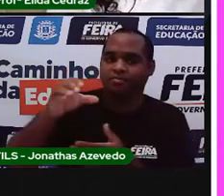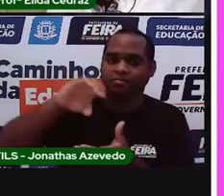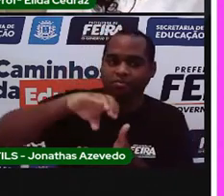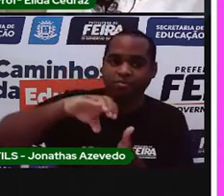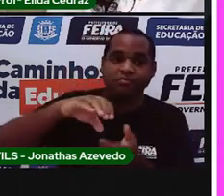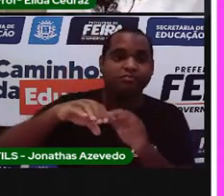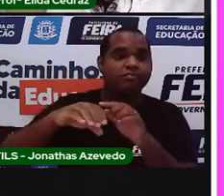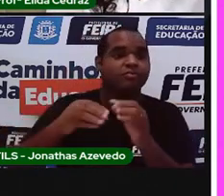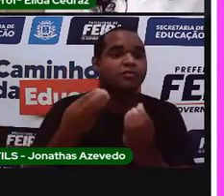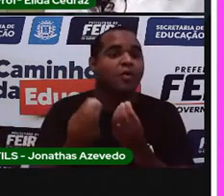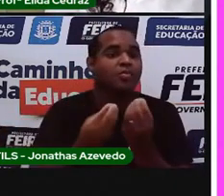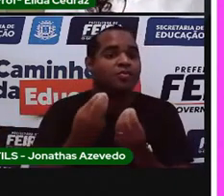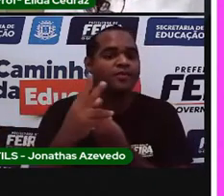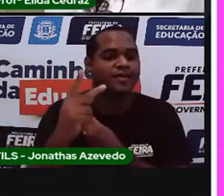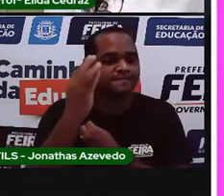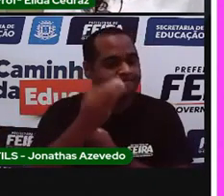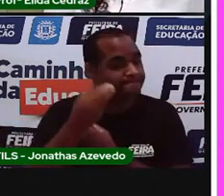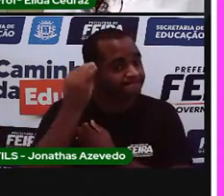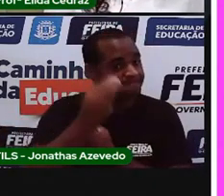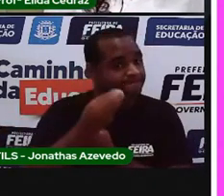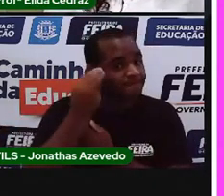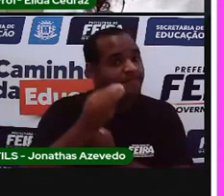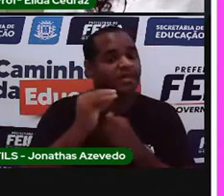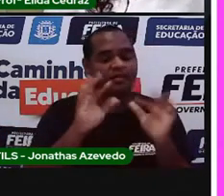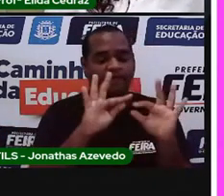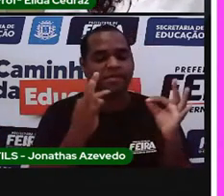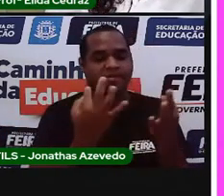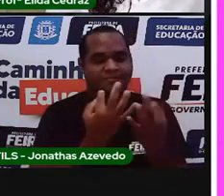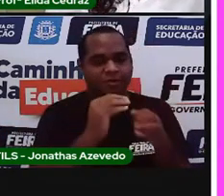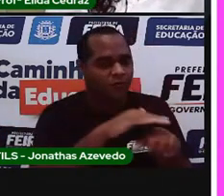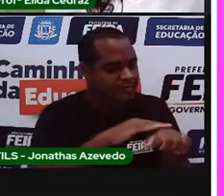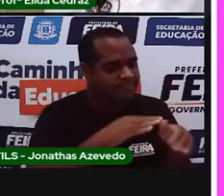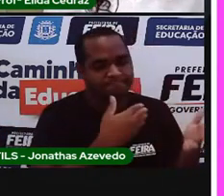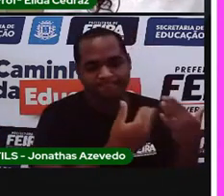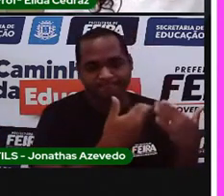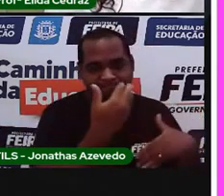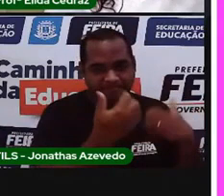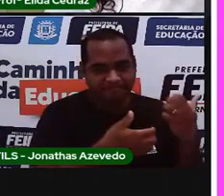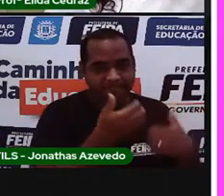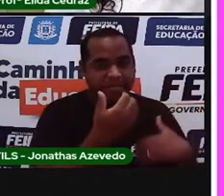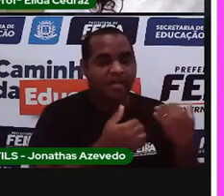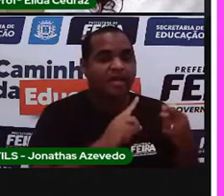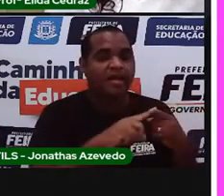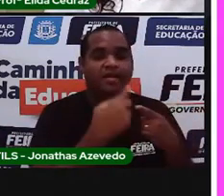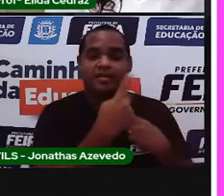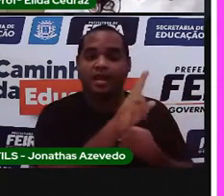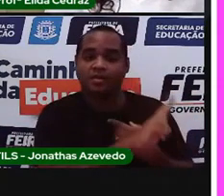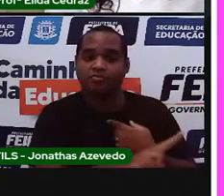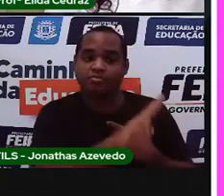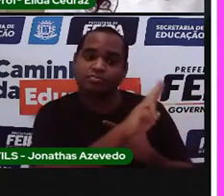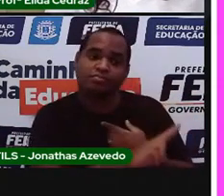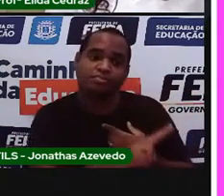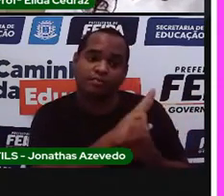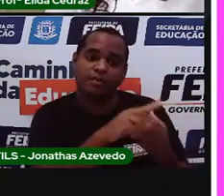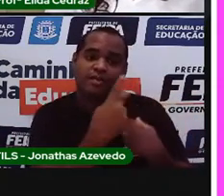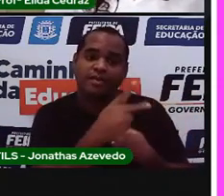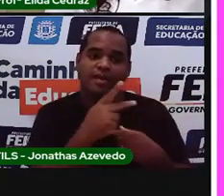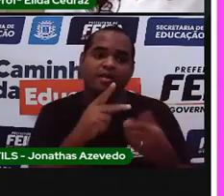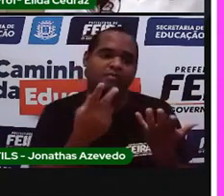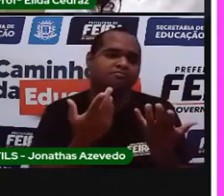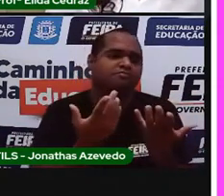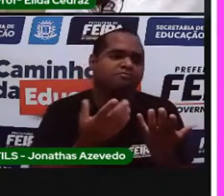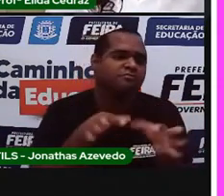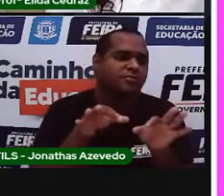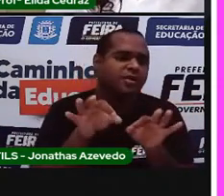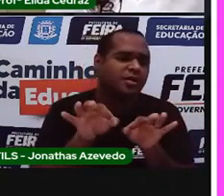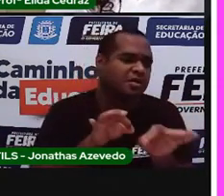experiência? Converse com a sua família e descubra algumas medidas utilizadas na preparação